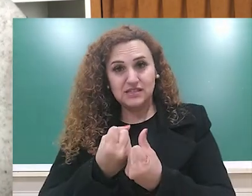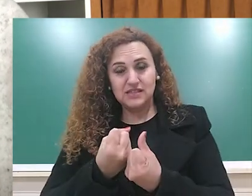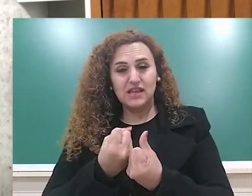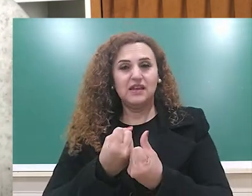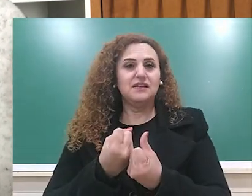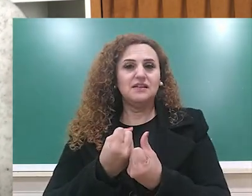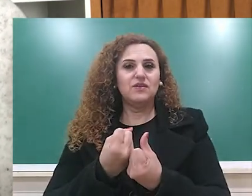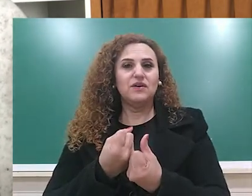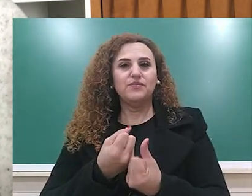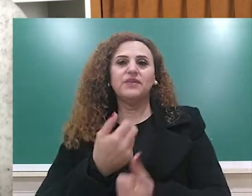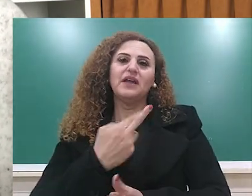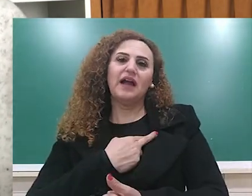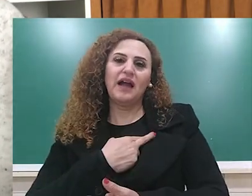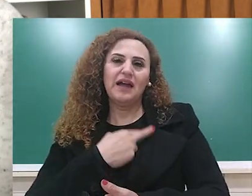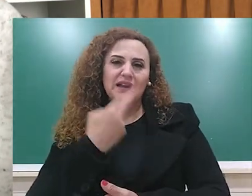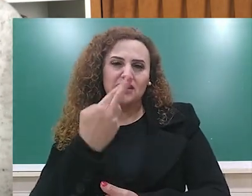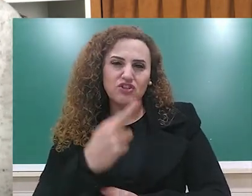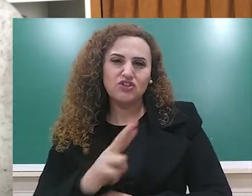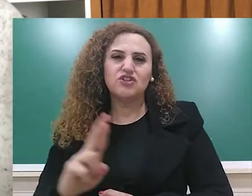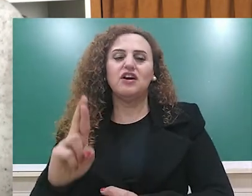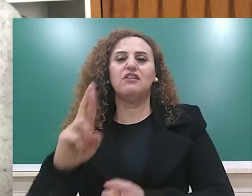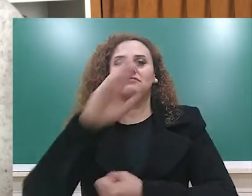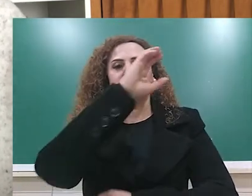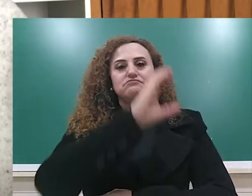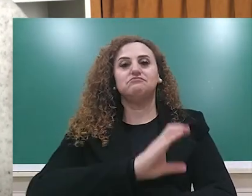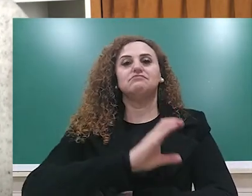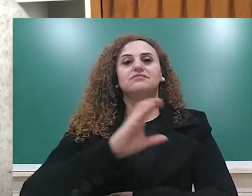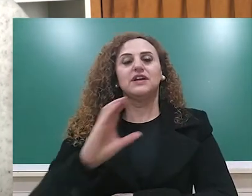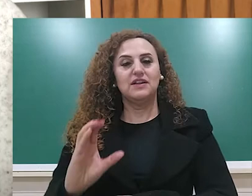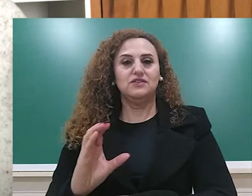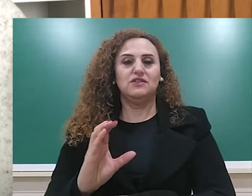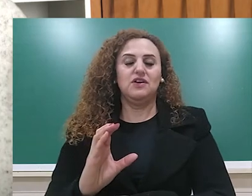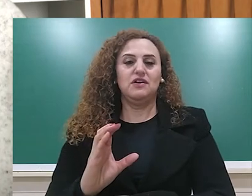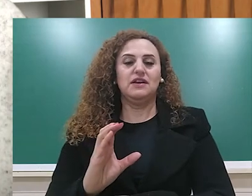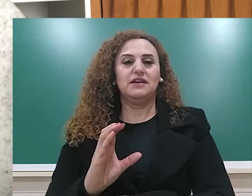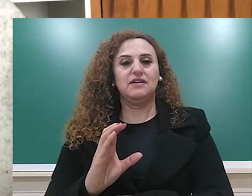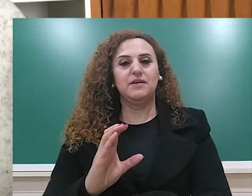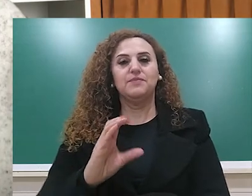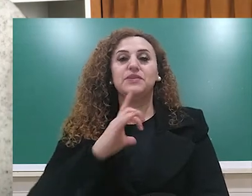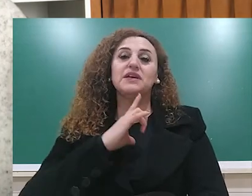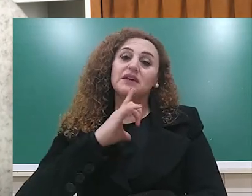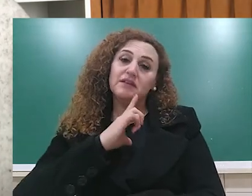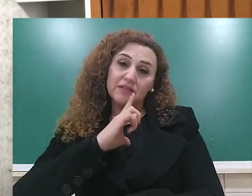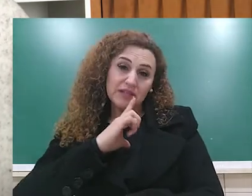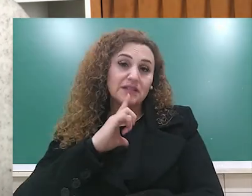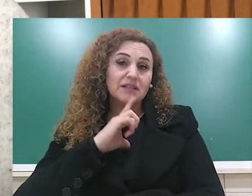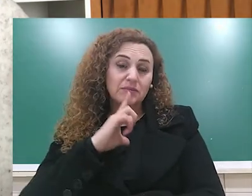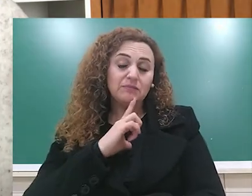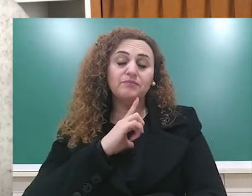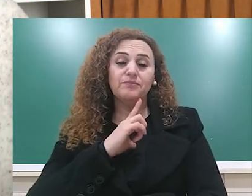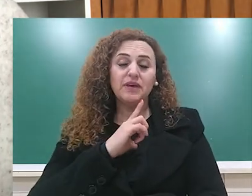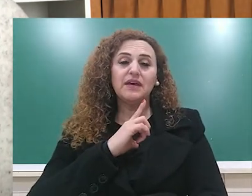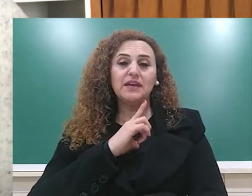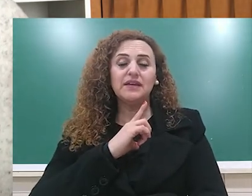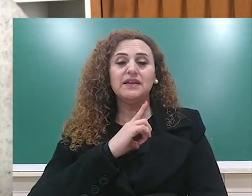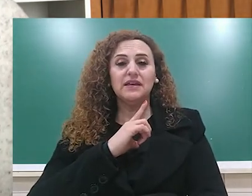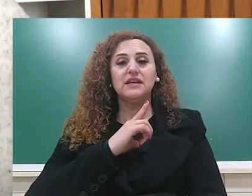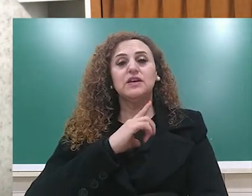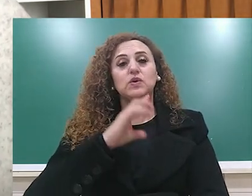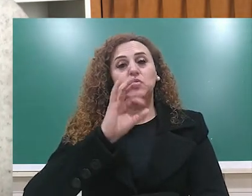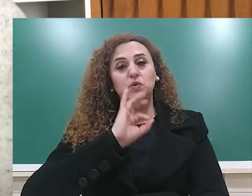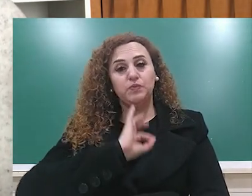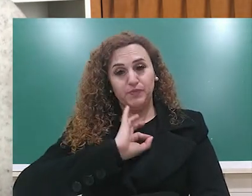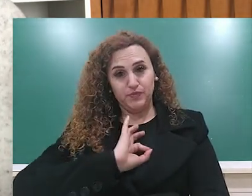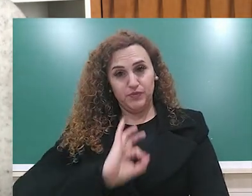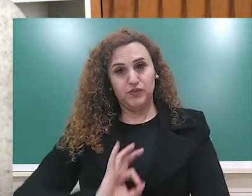crenças católicas, e as crenças trazidas e ensinadas pelos padres jesuítas.